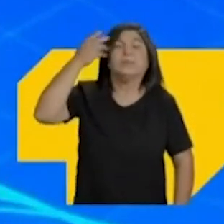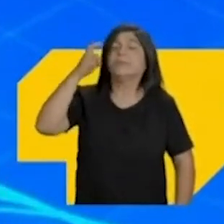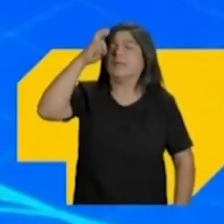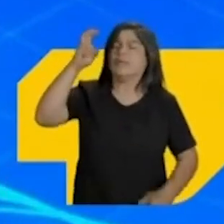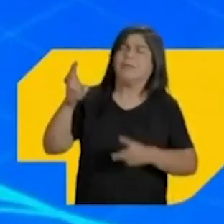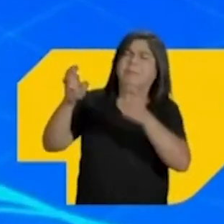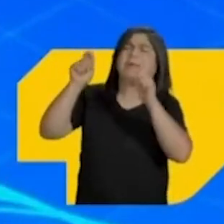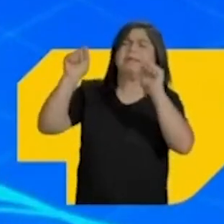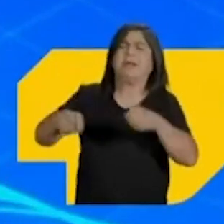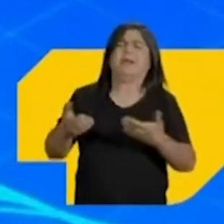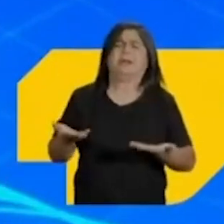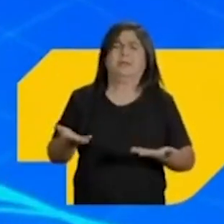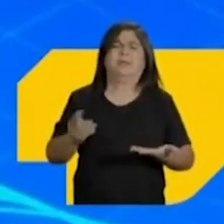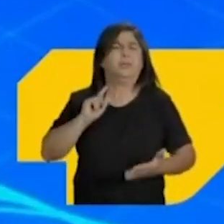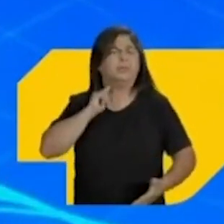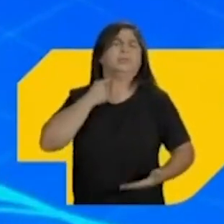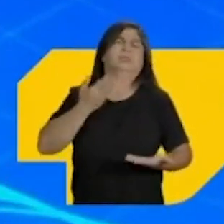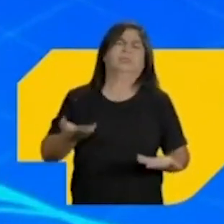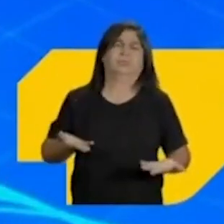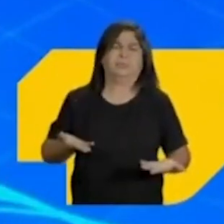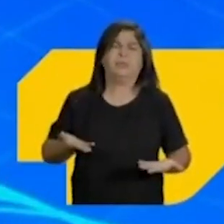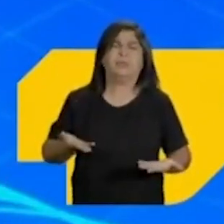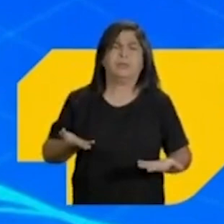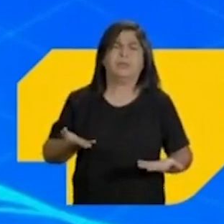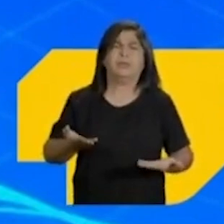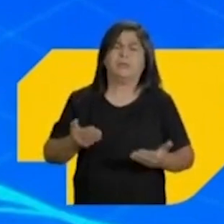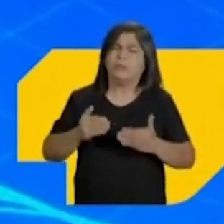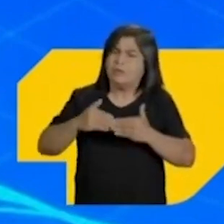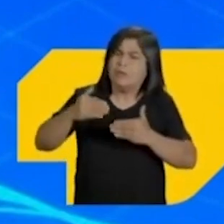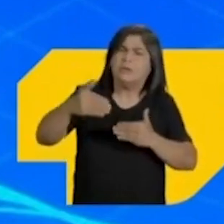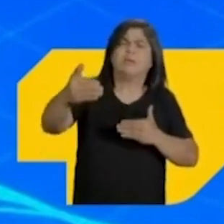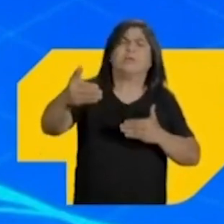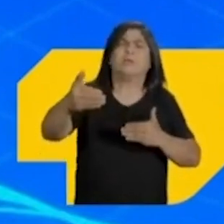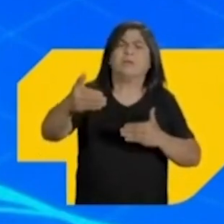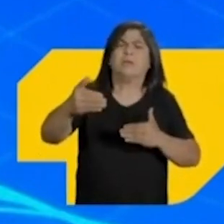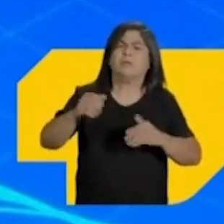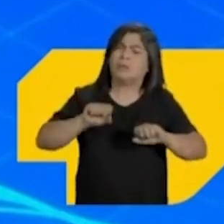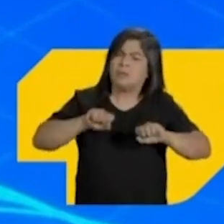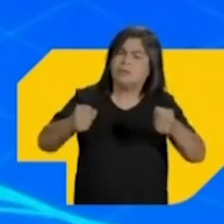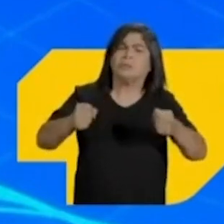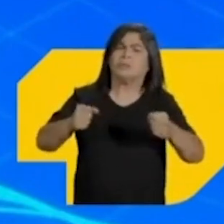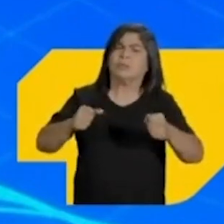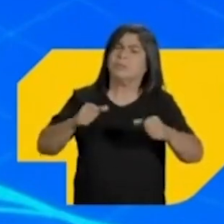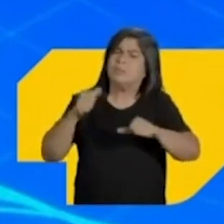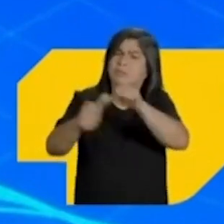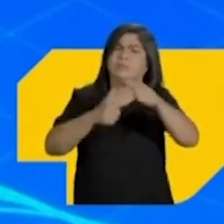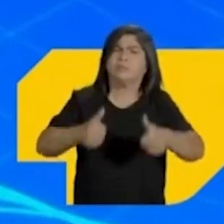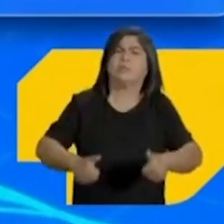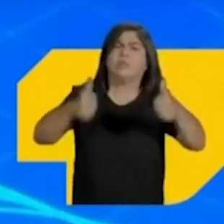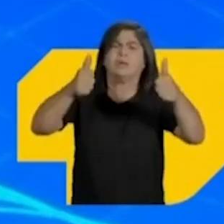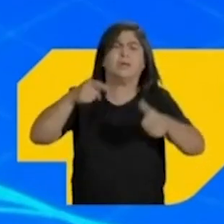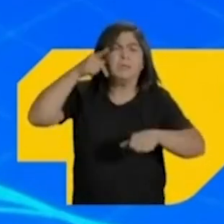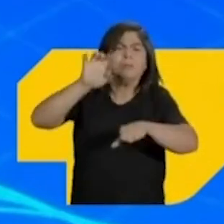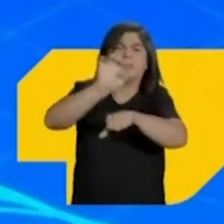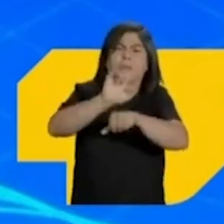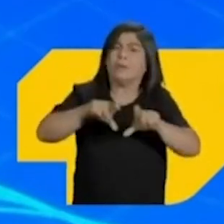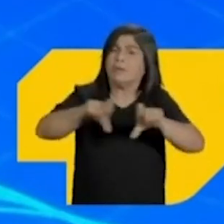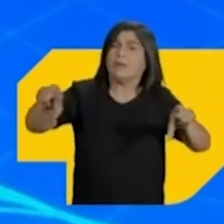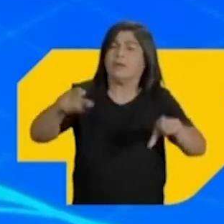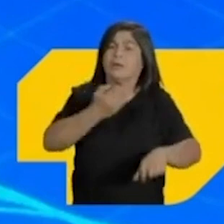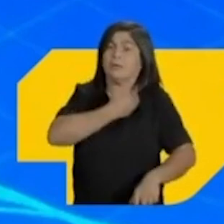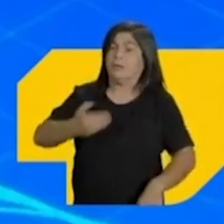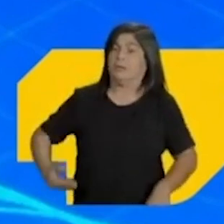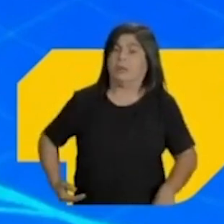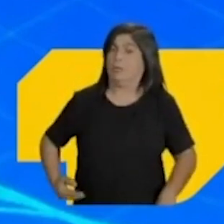ser diferente. As pessoas têm inteligência, as pessoas conseguem perceber isso. Então, vamos olhar para frente e dizer o que a gente precisa fazer para